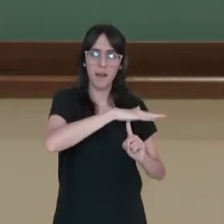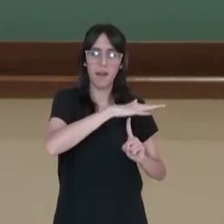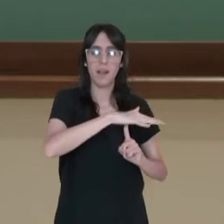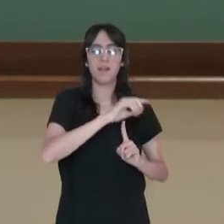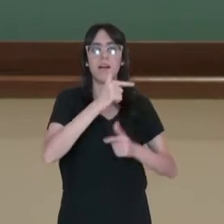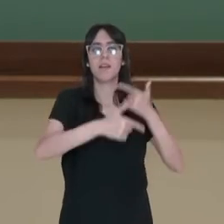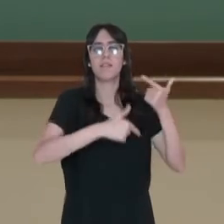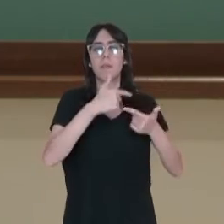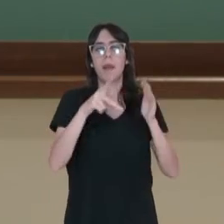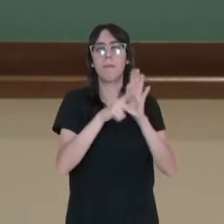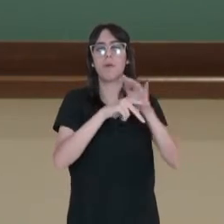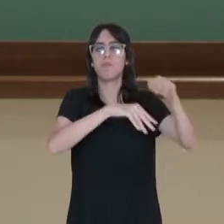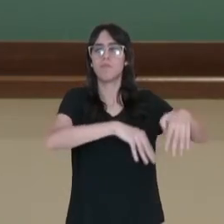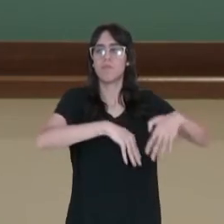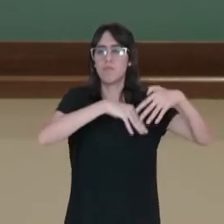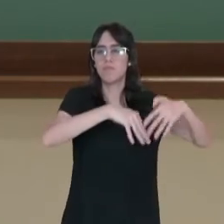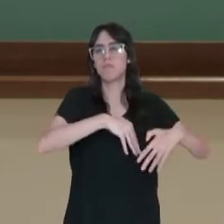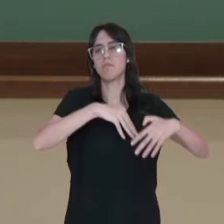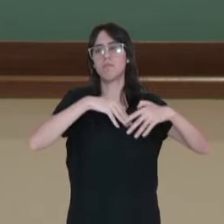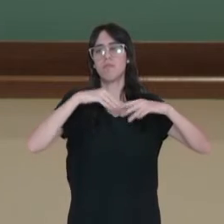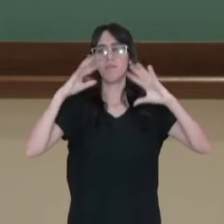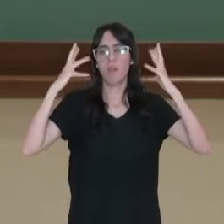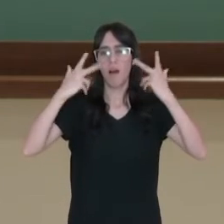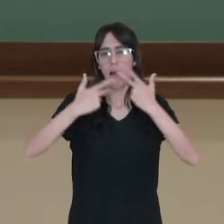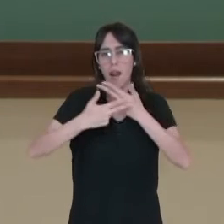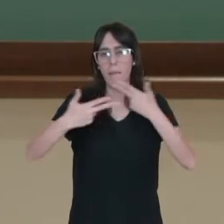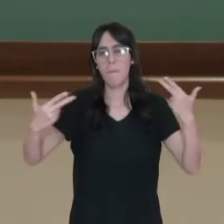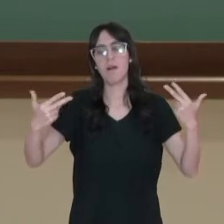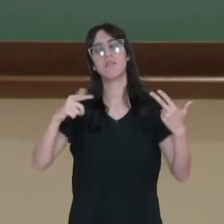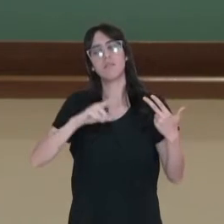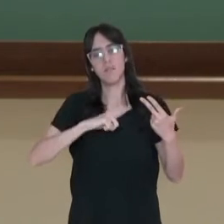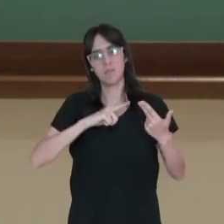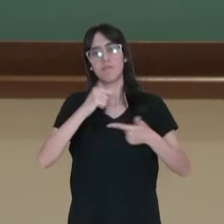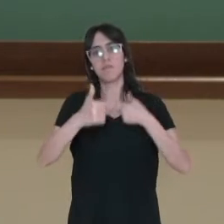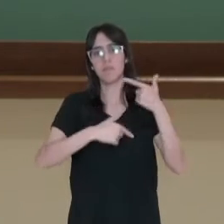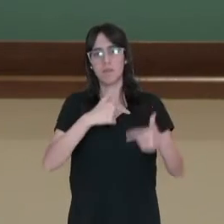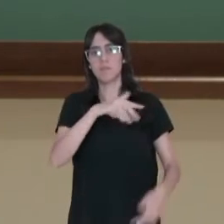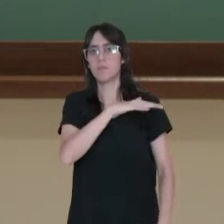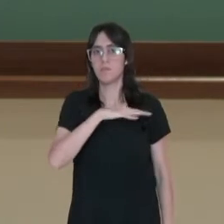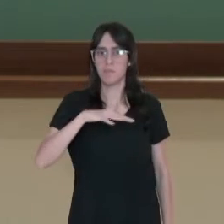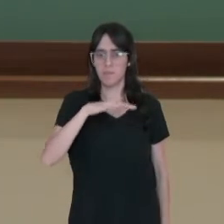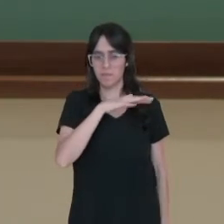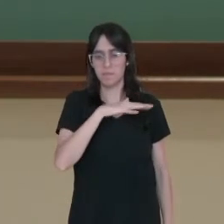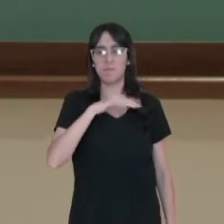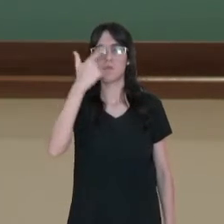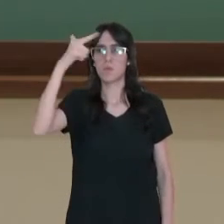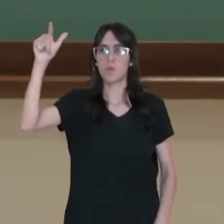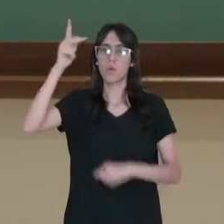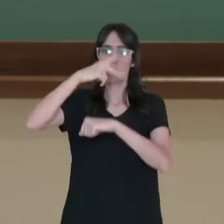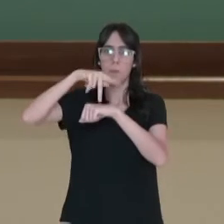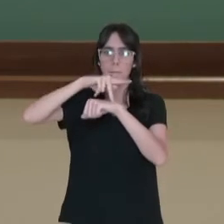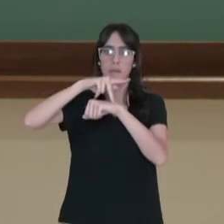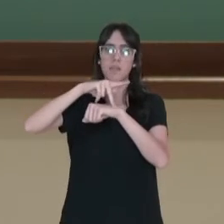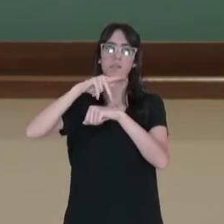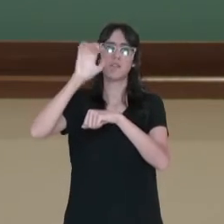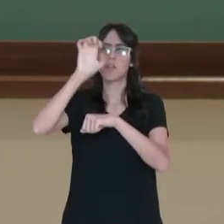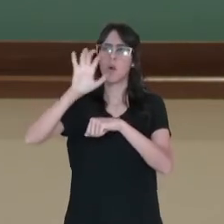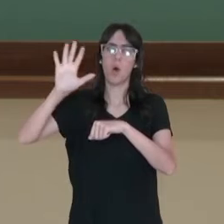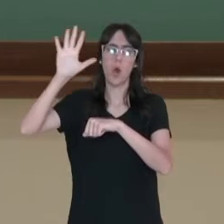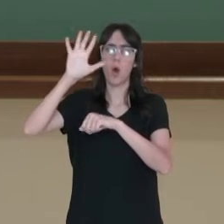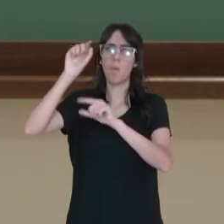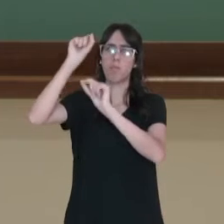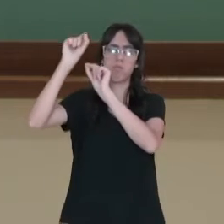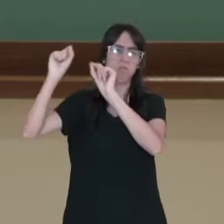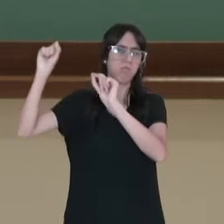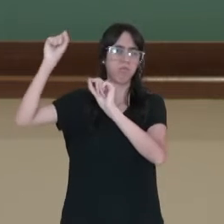agropecuária. Principal área que atraiu, então, esses trabalhadores imigrantes, tanto europeus quanto de outras partes